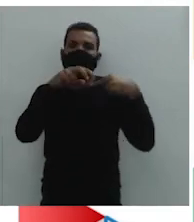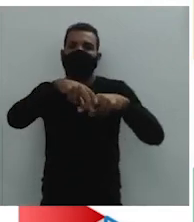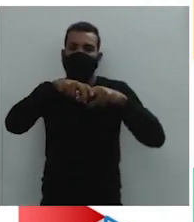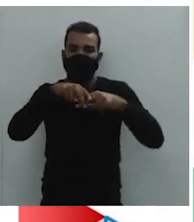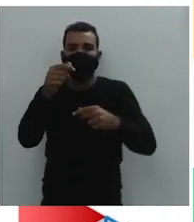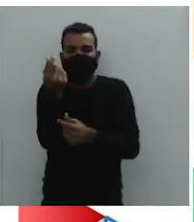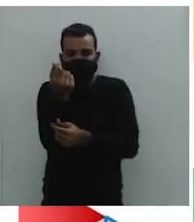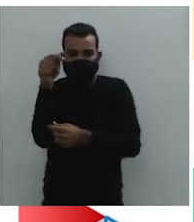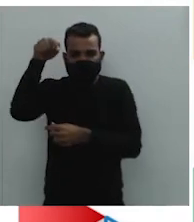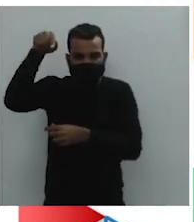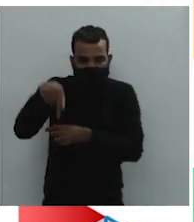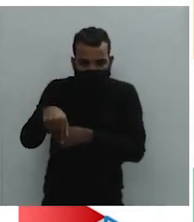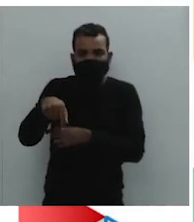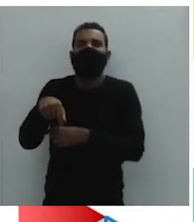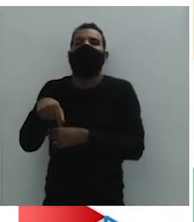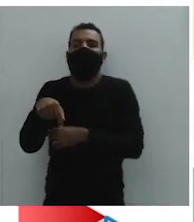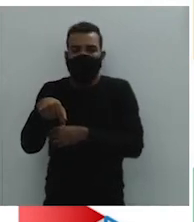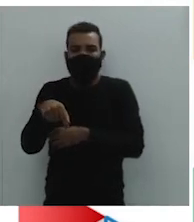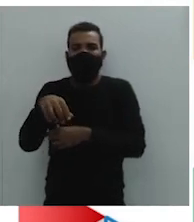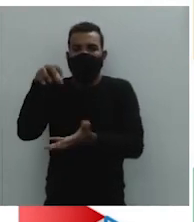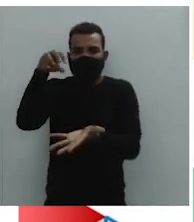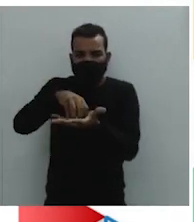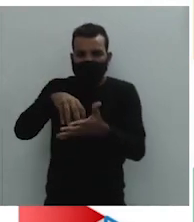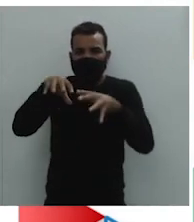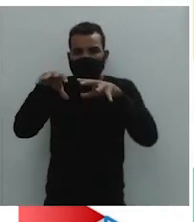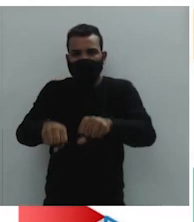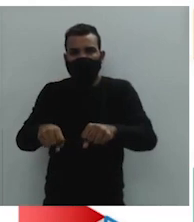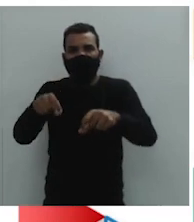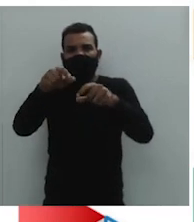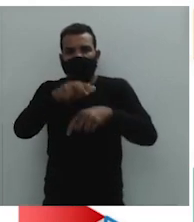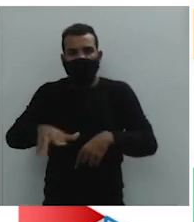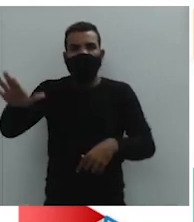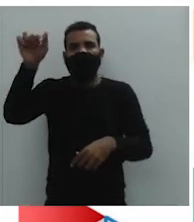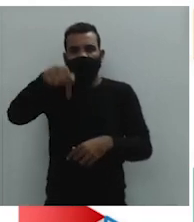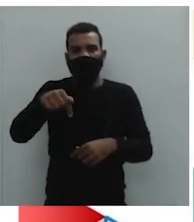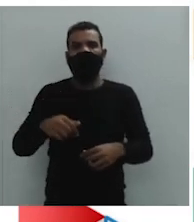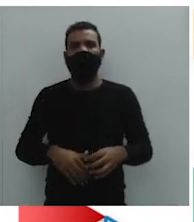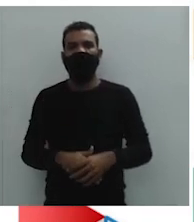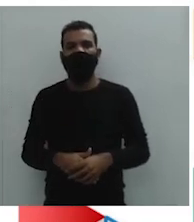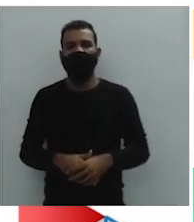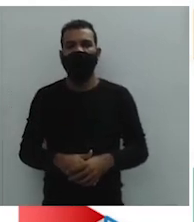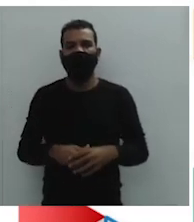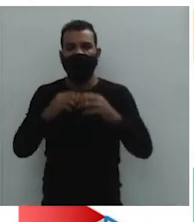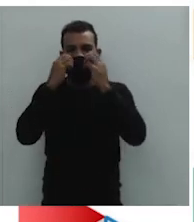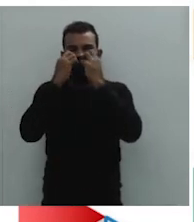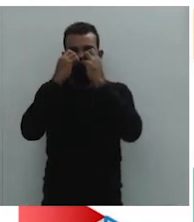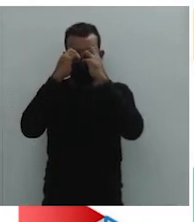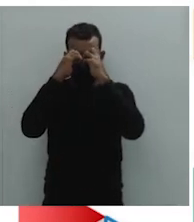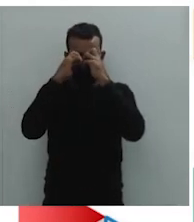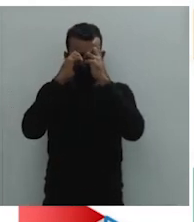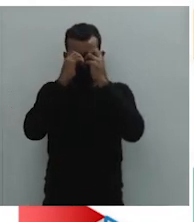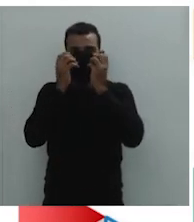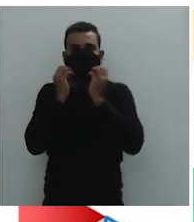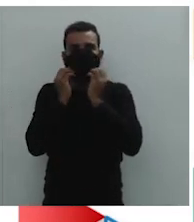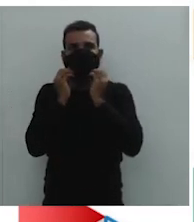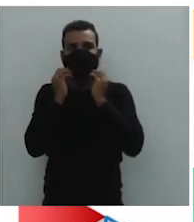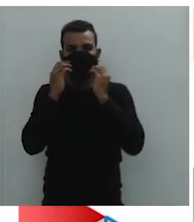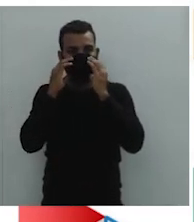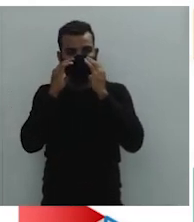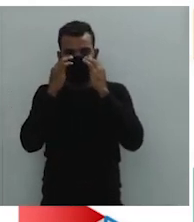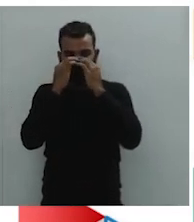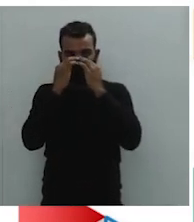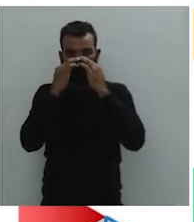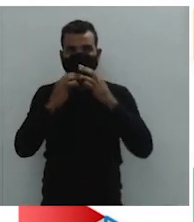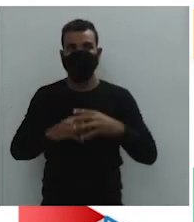efetivação da ocupação do nosso território nacional. Aqui eu coloquei para vocês, estou frisando alguns